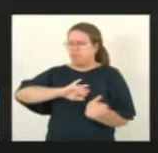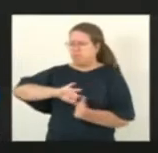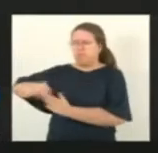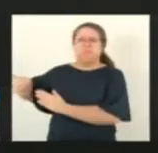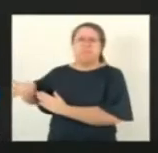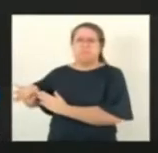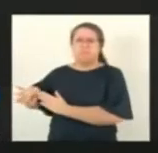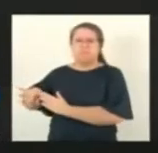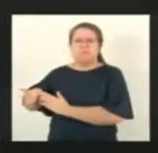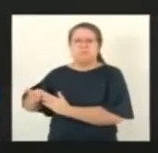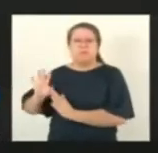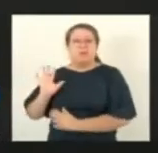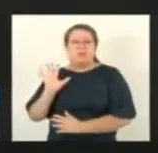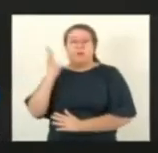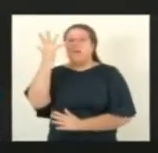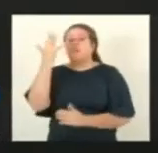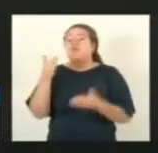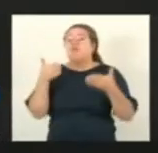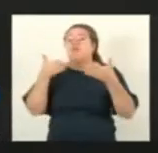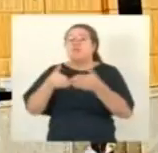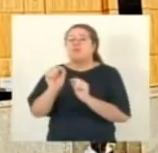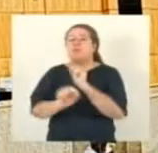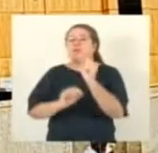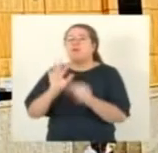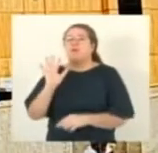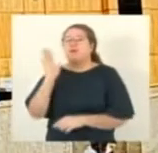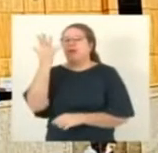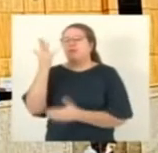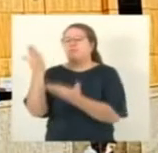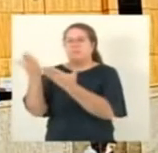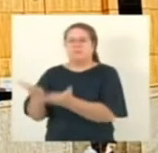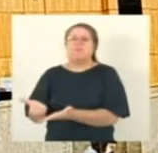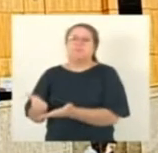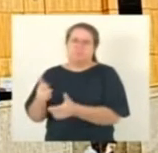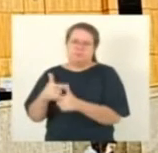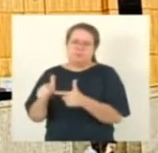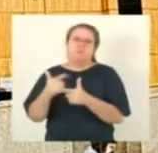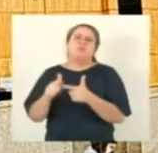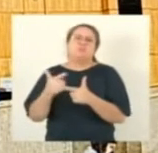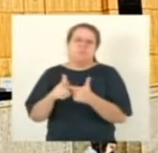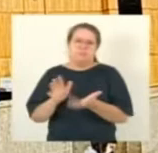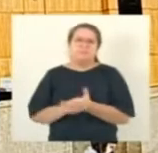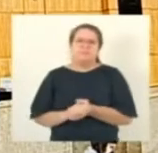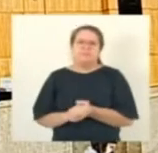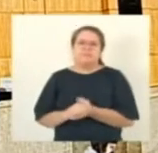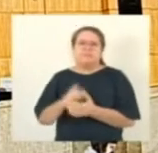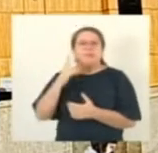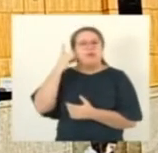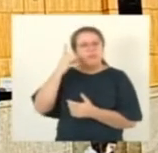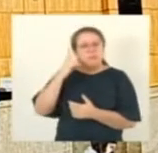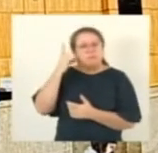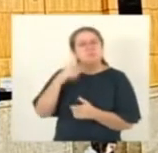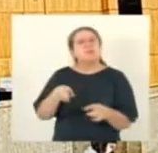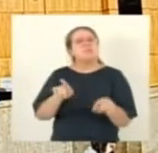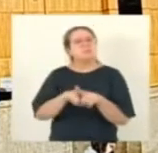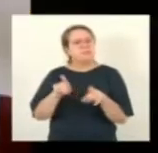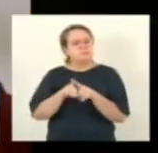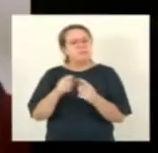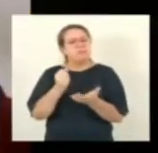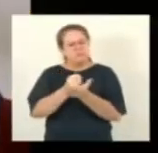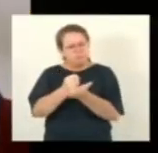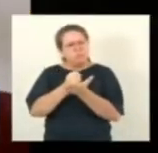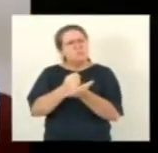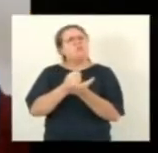Volte ao assunto. A deputada Federal Norma está integralmente à disposição de Iguaçuí para realizar este sonho.